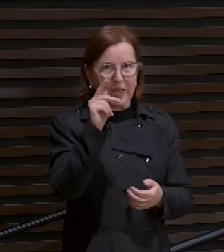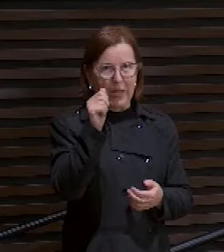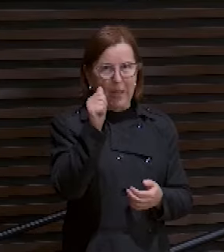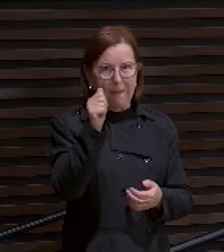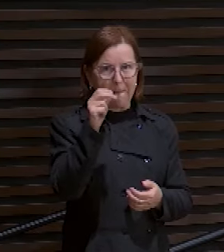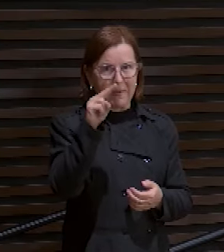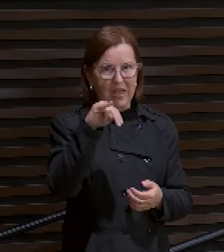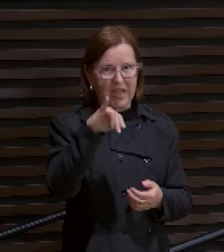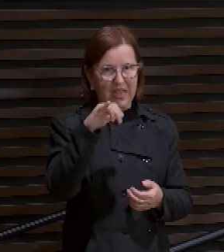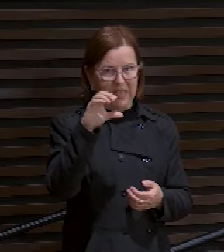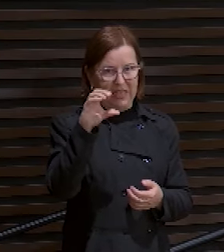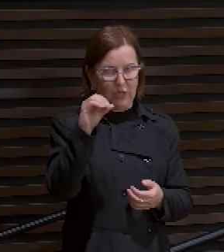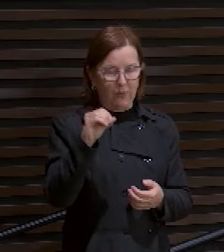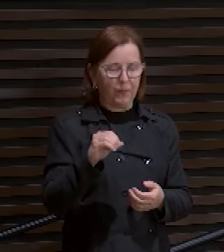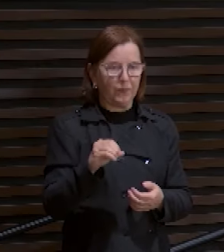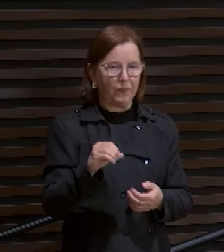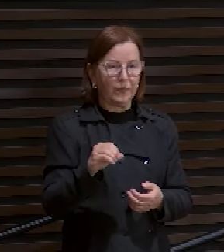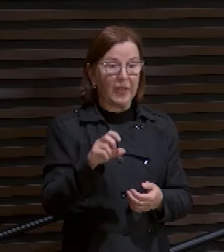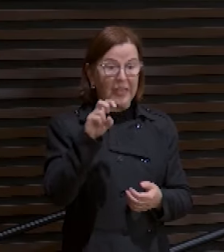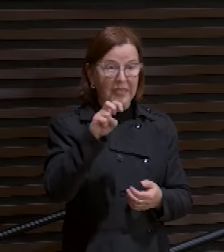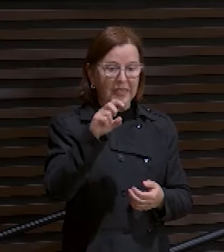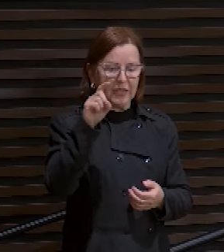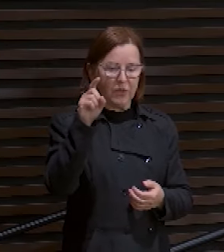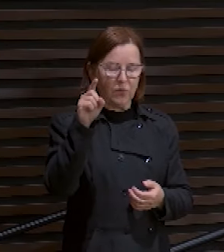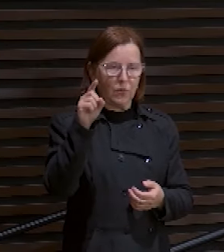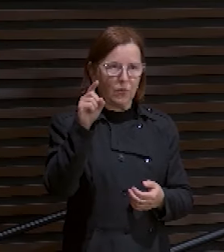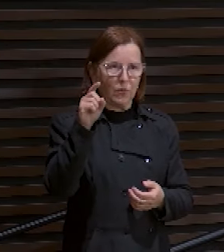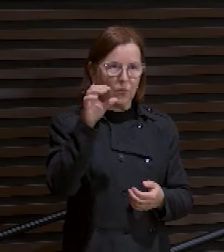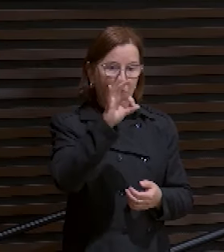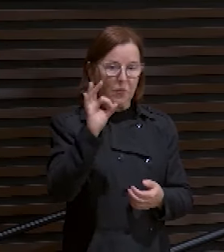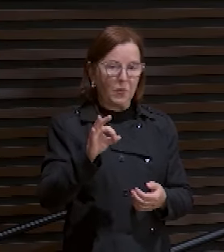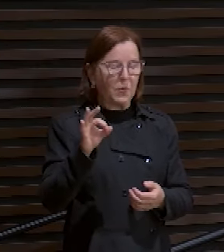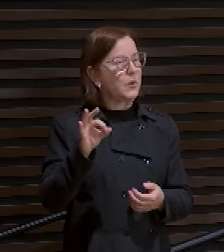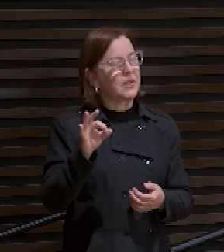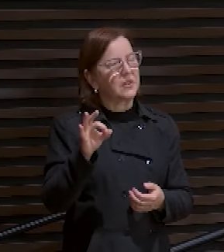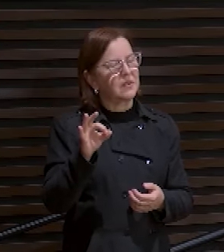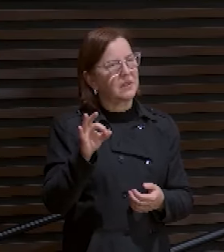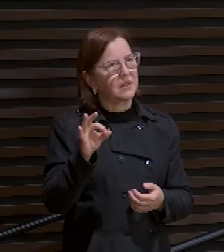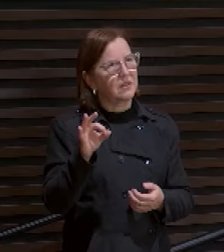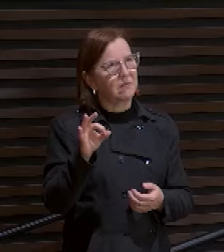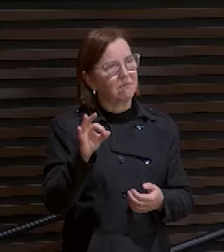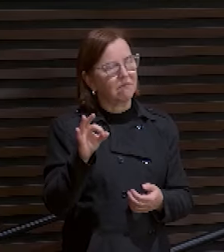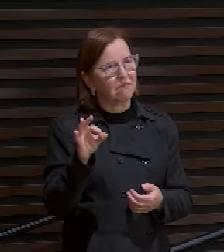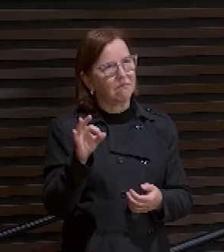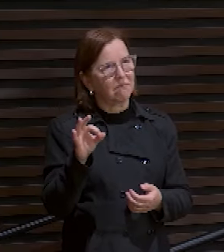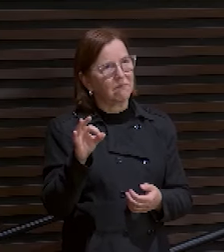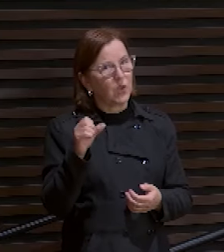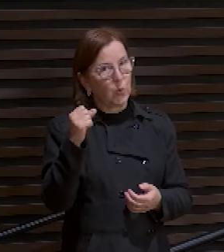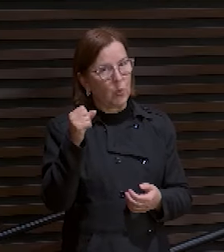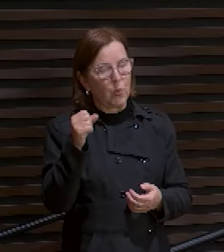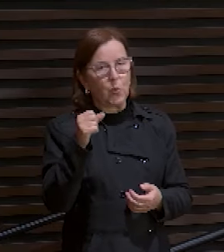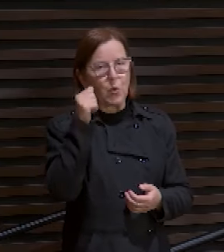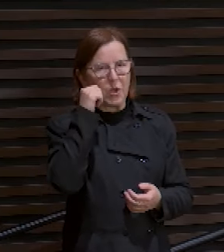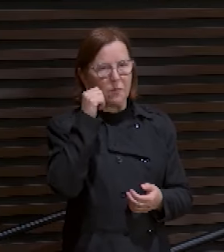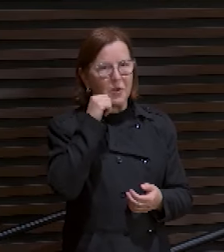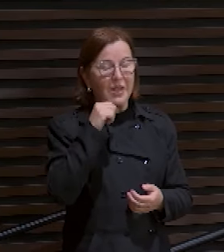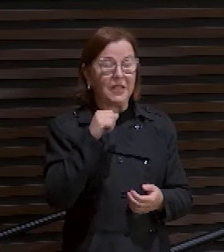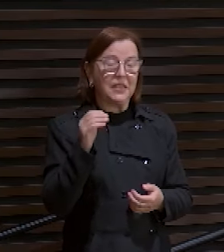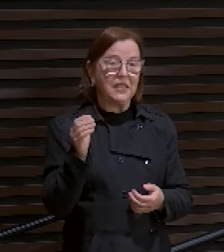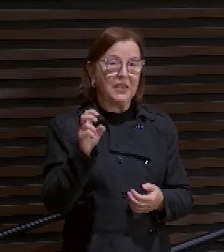Cinco vírgula oito das mulheres. E nove. Cinco vírgula cinco dos homens. E